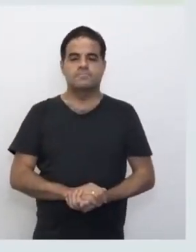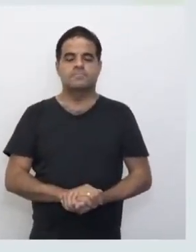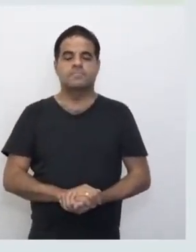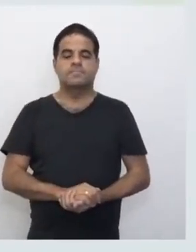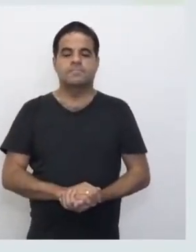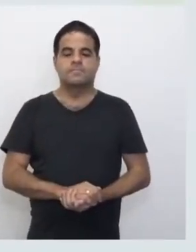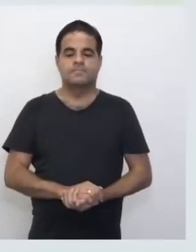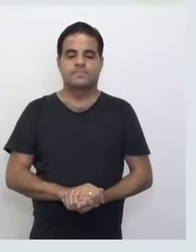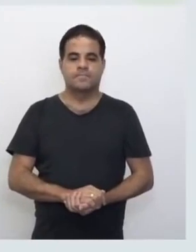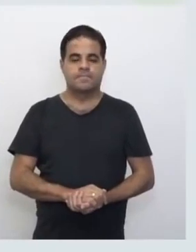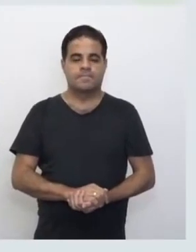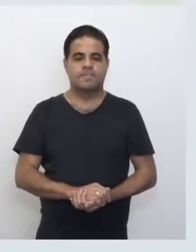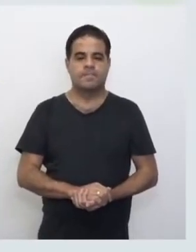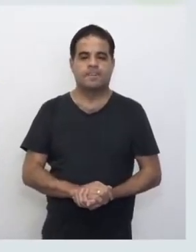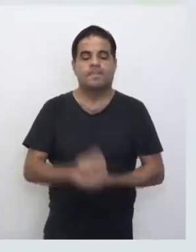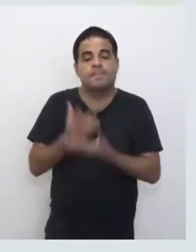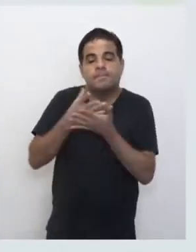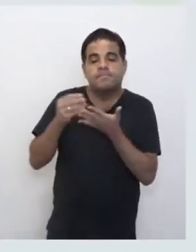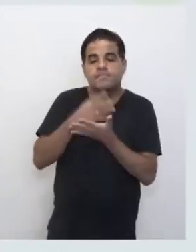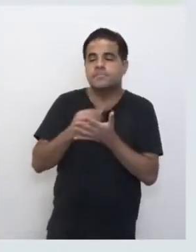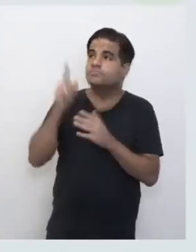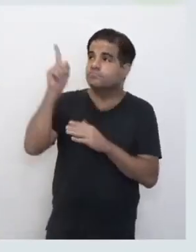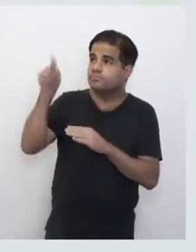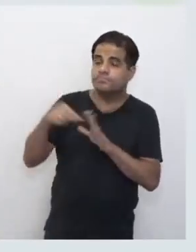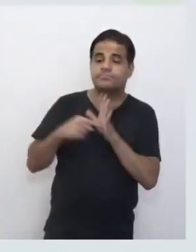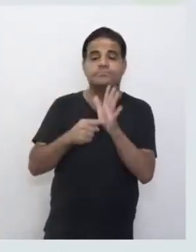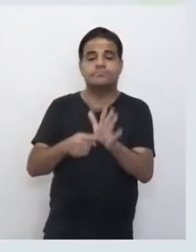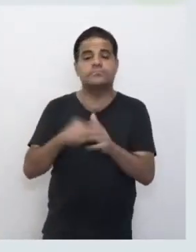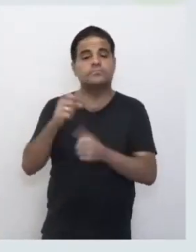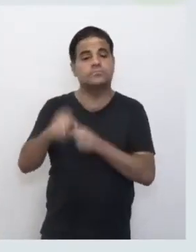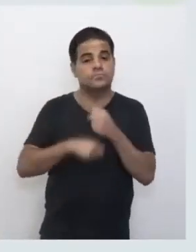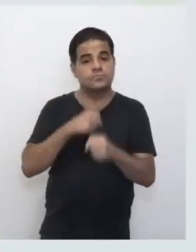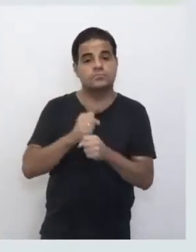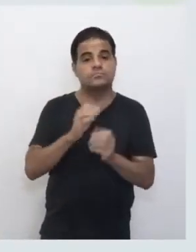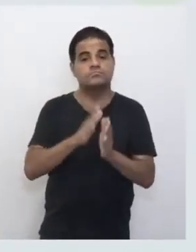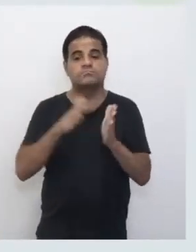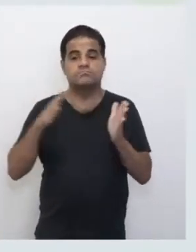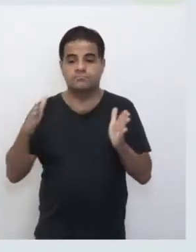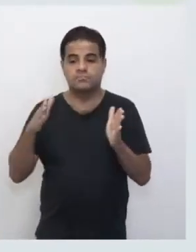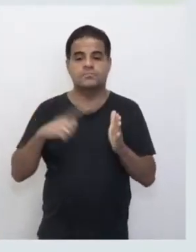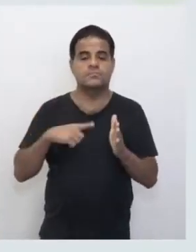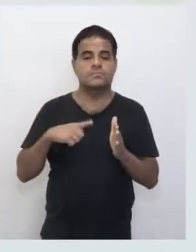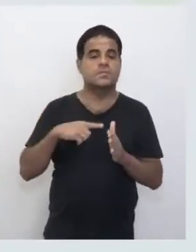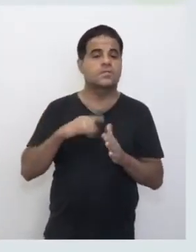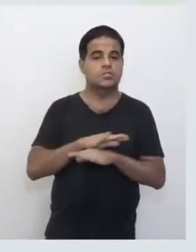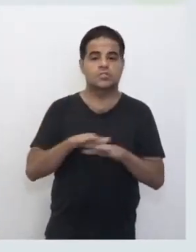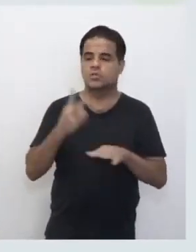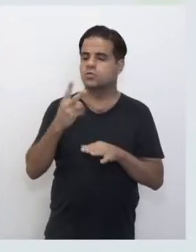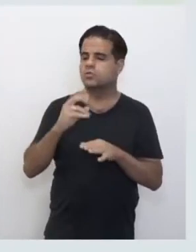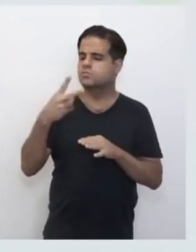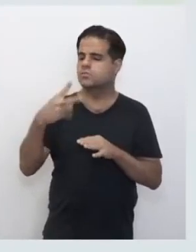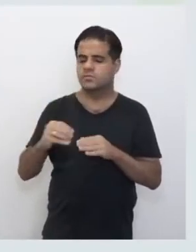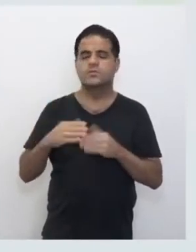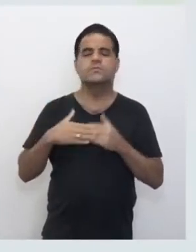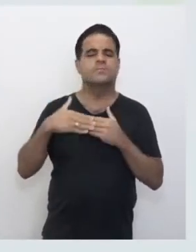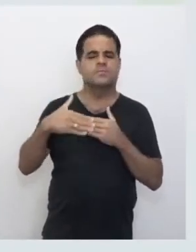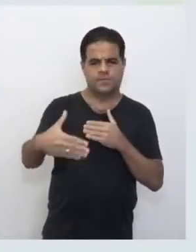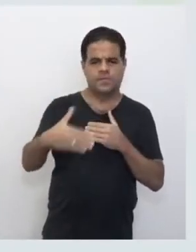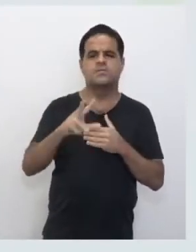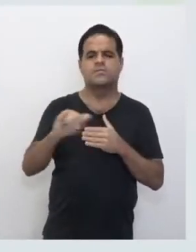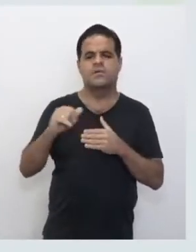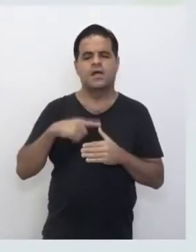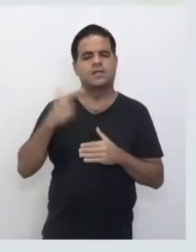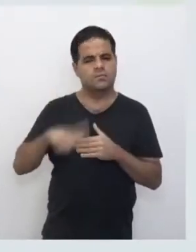Então, quais são os filtros que vão aparecer para vocês? O ano letivo, por enquanto a gente só tem aqui 2020, mas mais para frente vamos ter